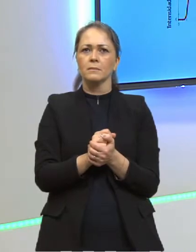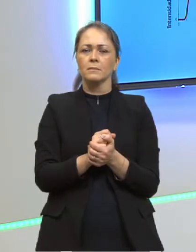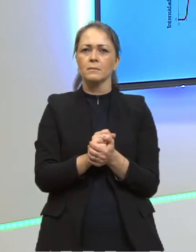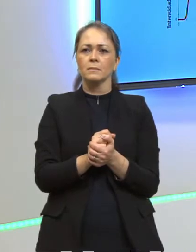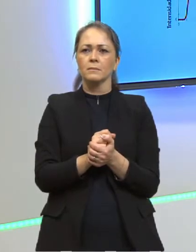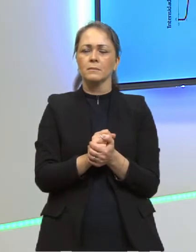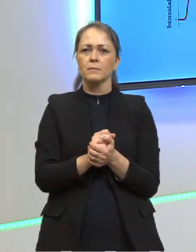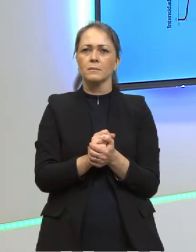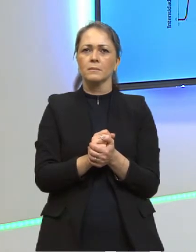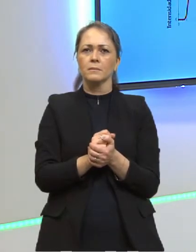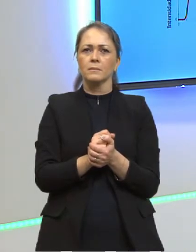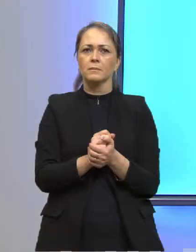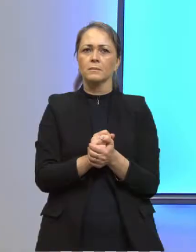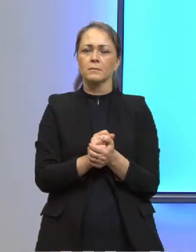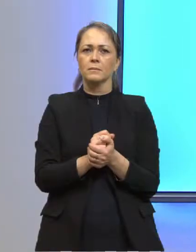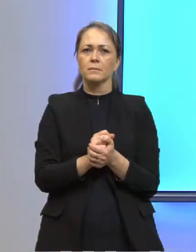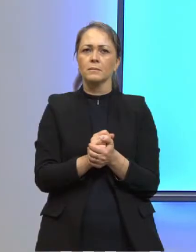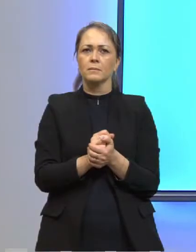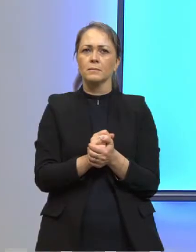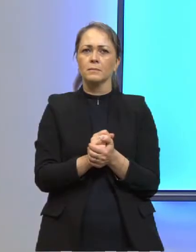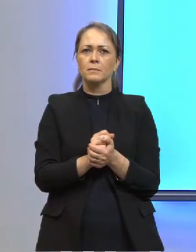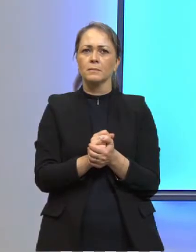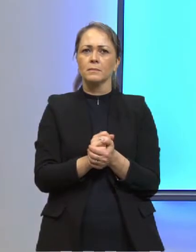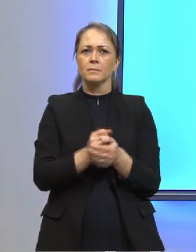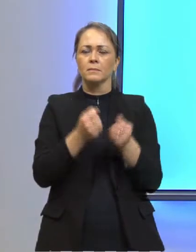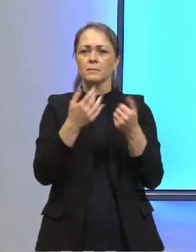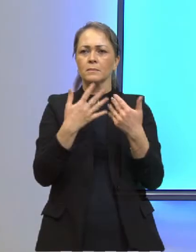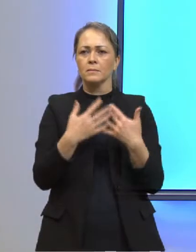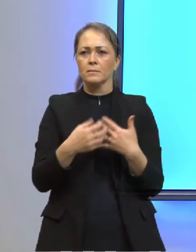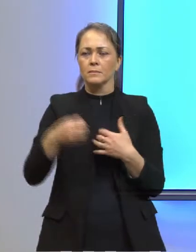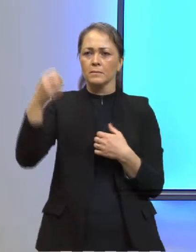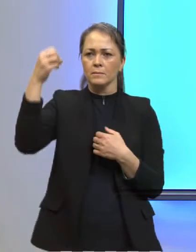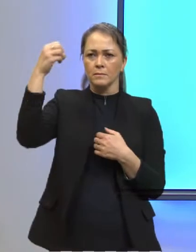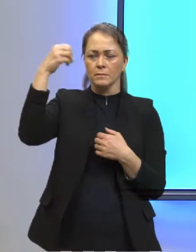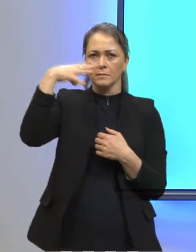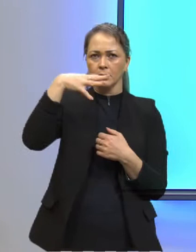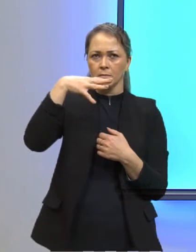Planck, ele disse o seguinte, por que a luz,